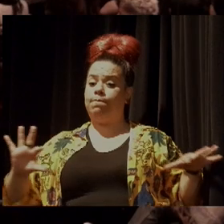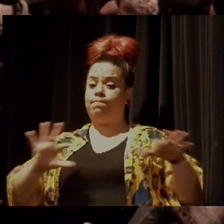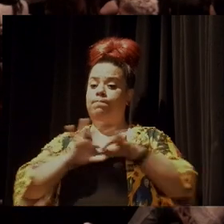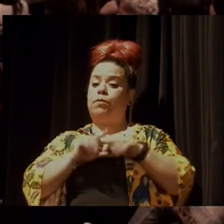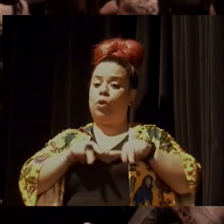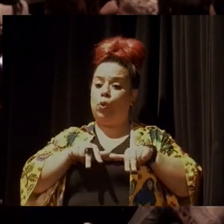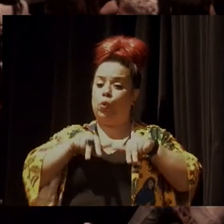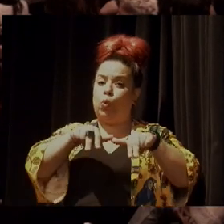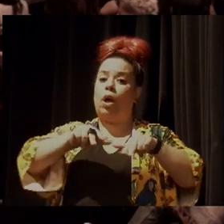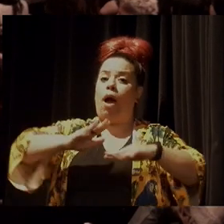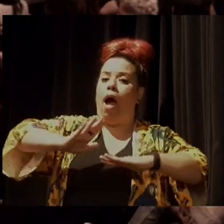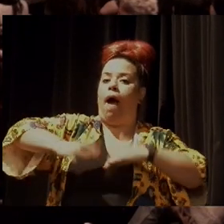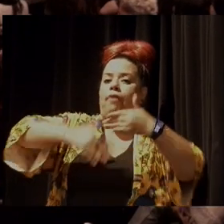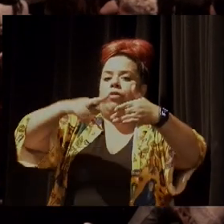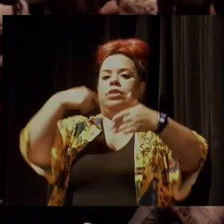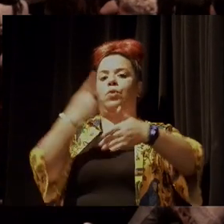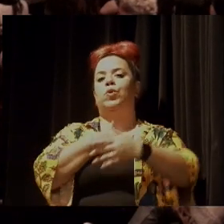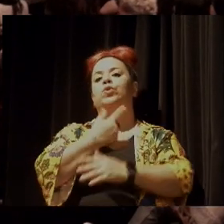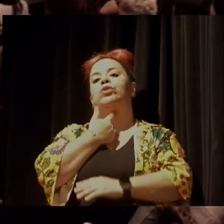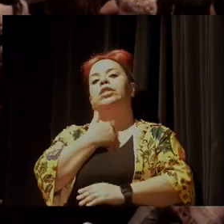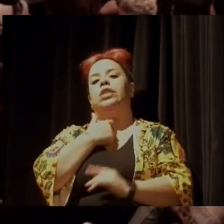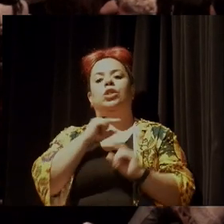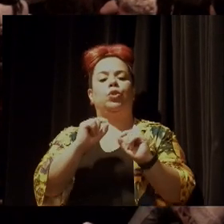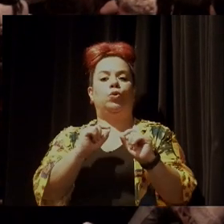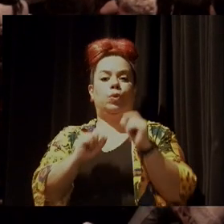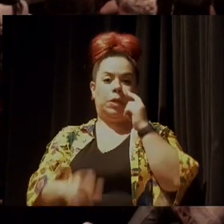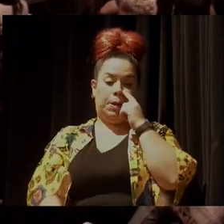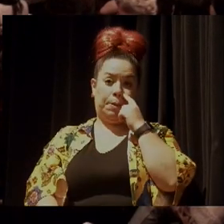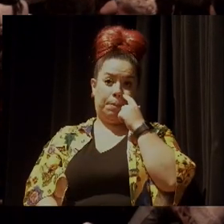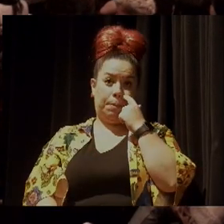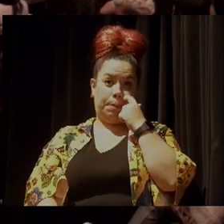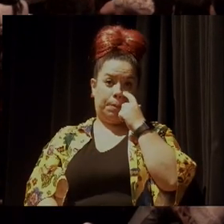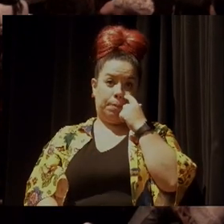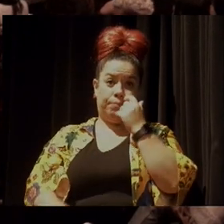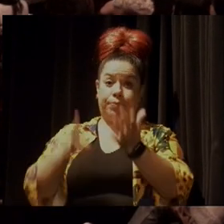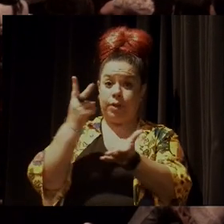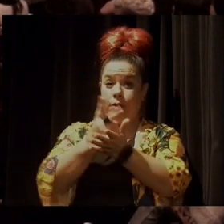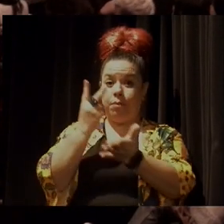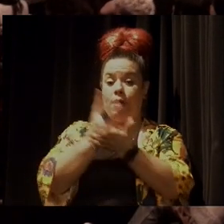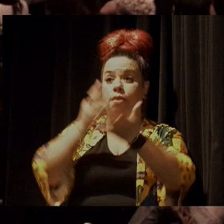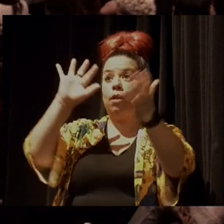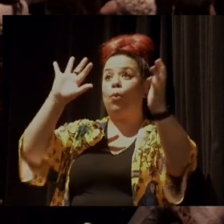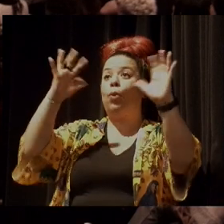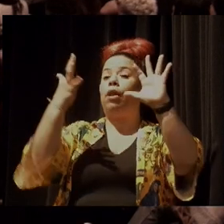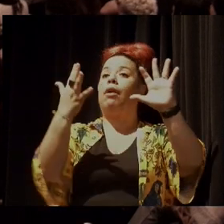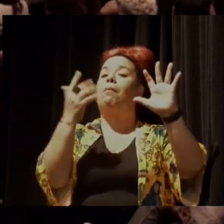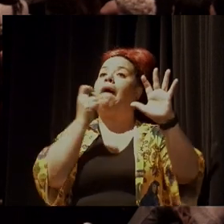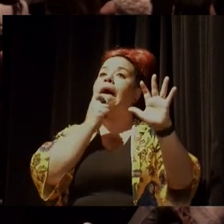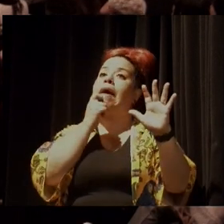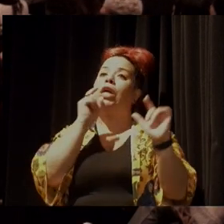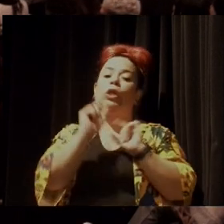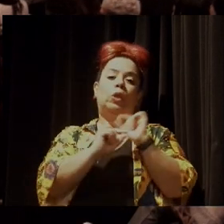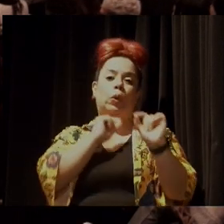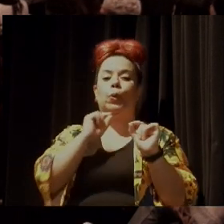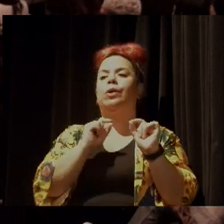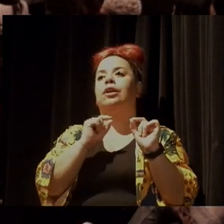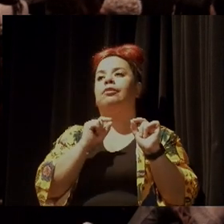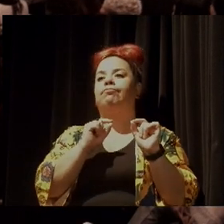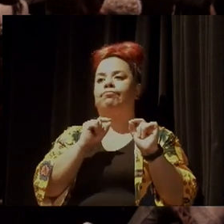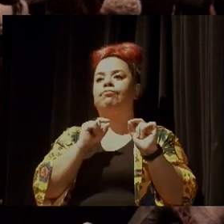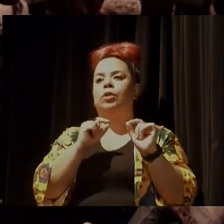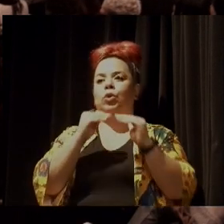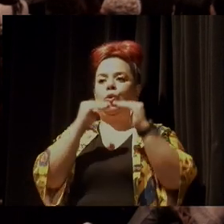que a gente almeja, que é manter o nosso clima ainda nesse nível